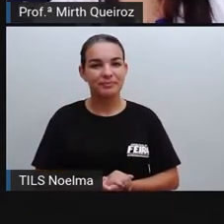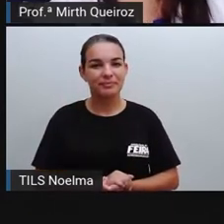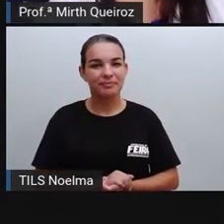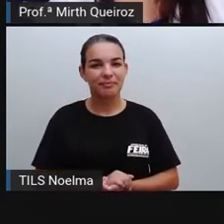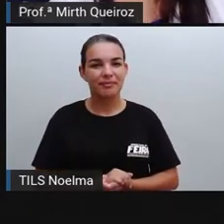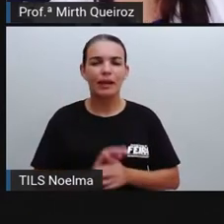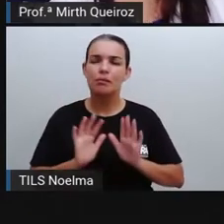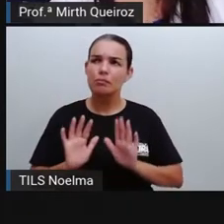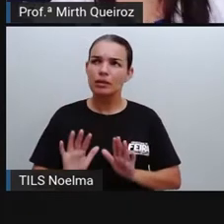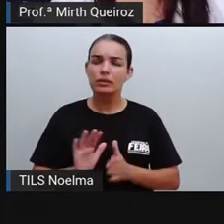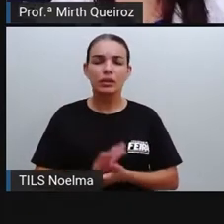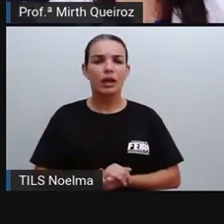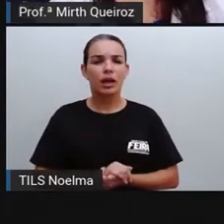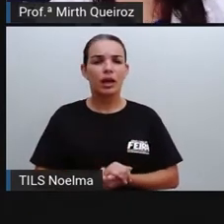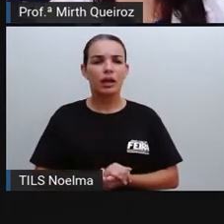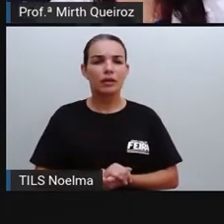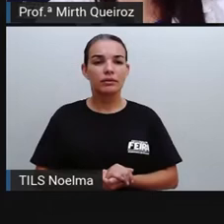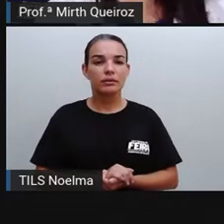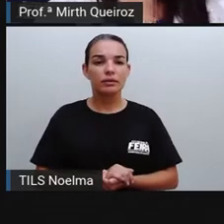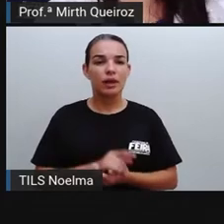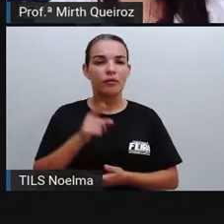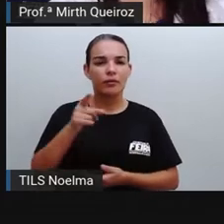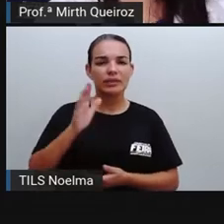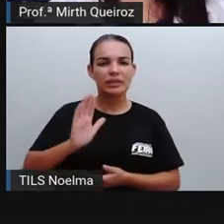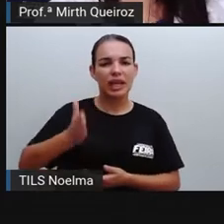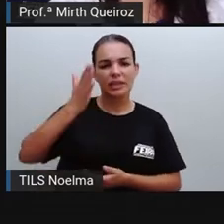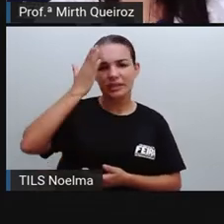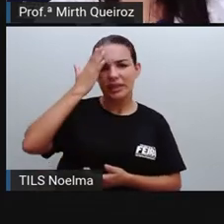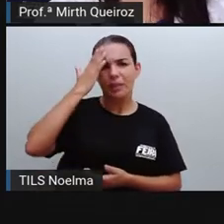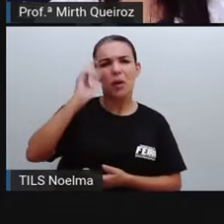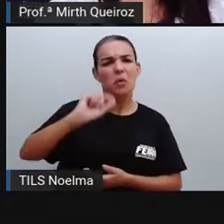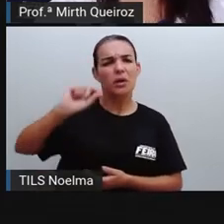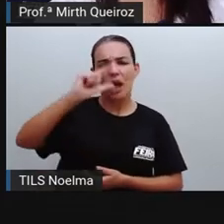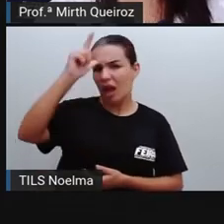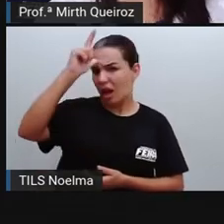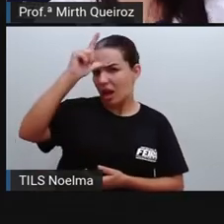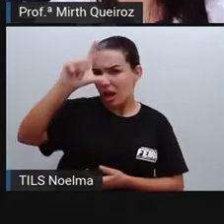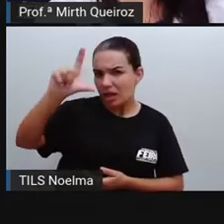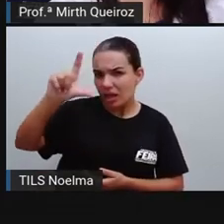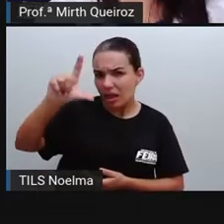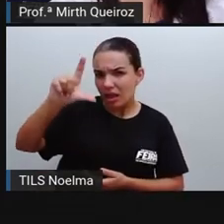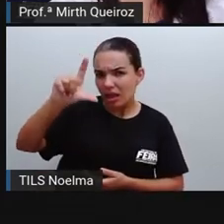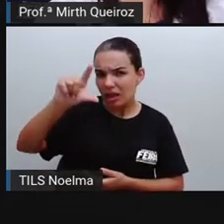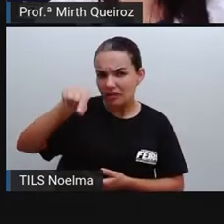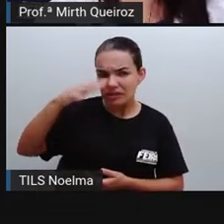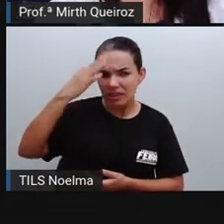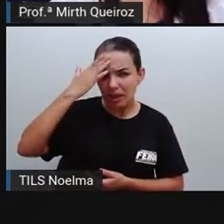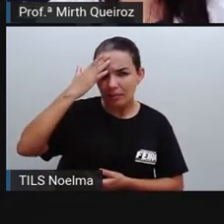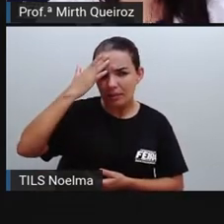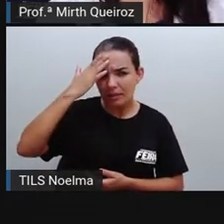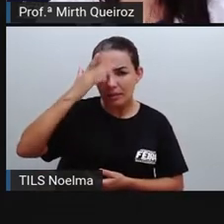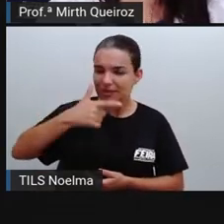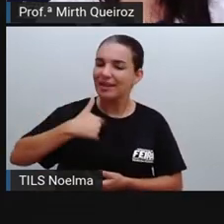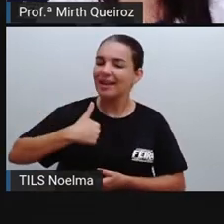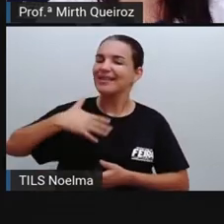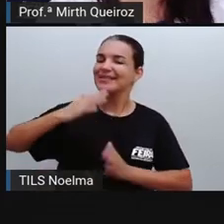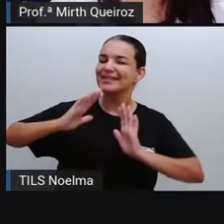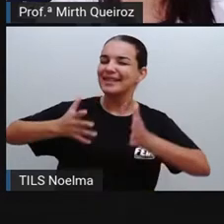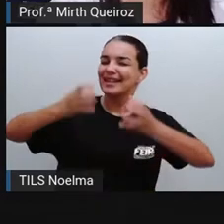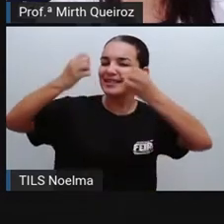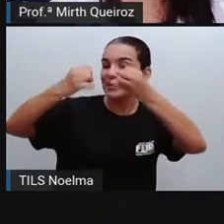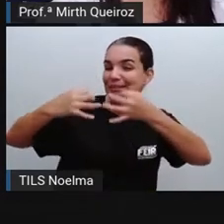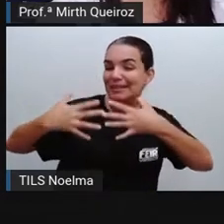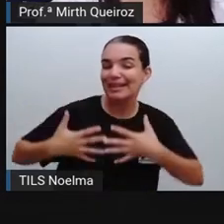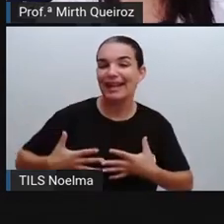Mas, vem cá. Vocês sabem o que são lendas? Eu acabei de dizer para vocês. Eu acredito que agora vocês já